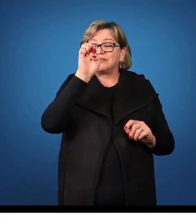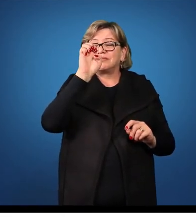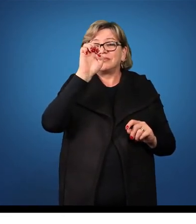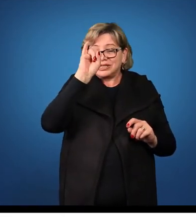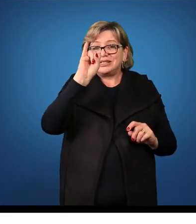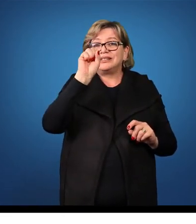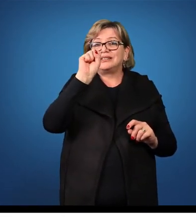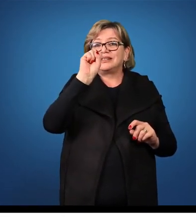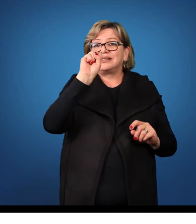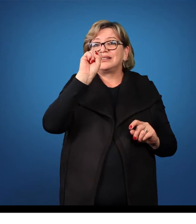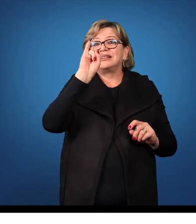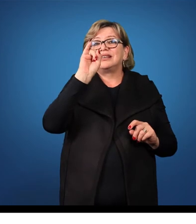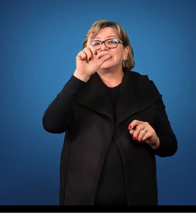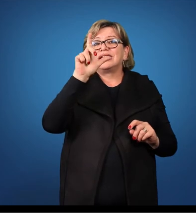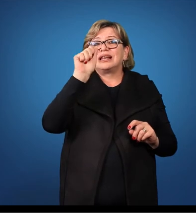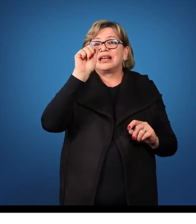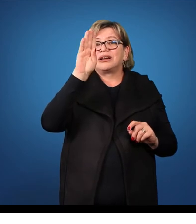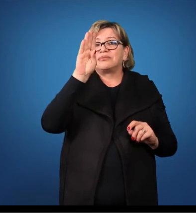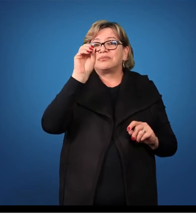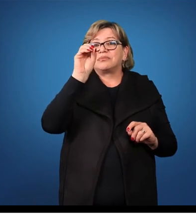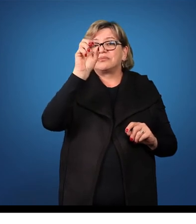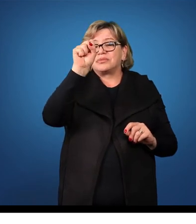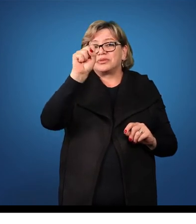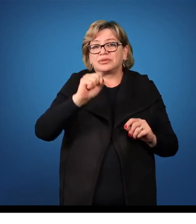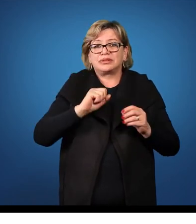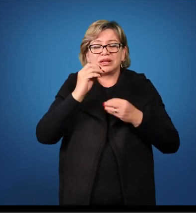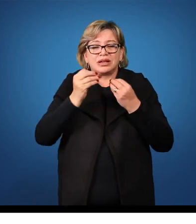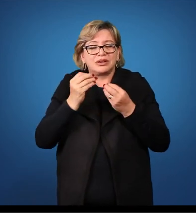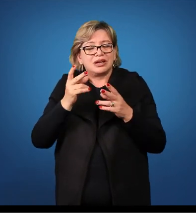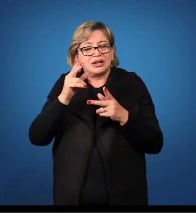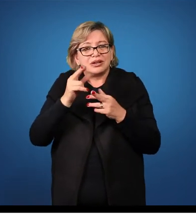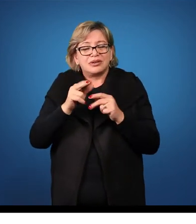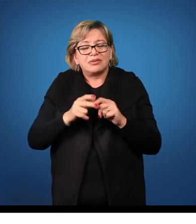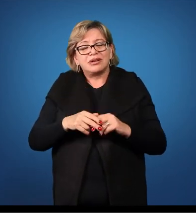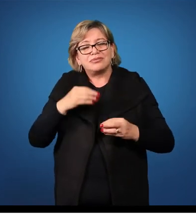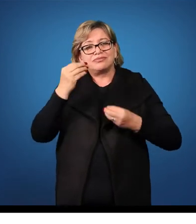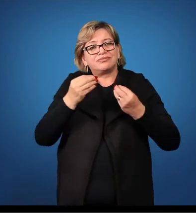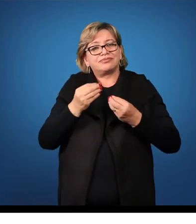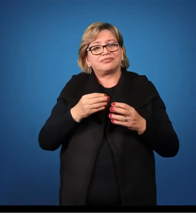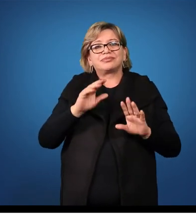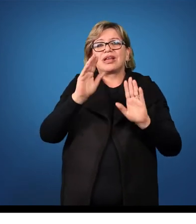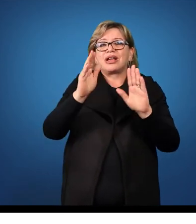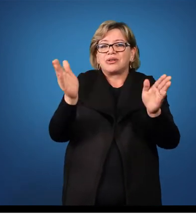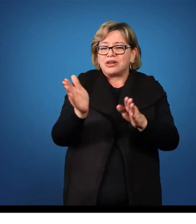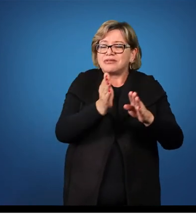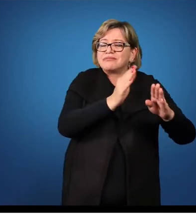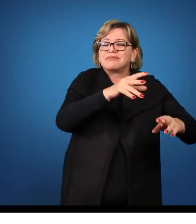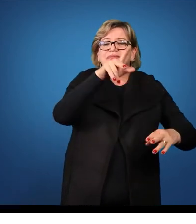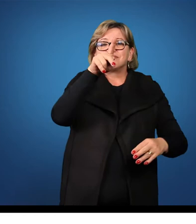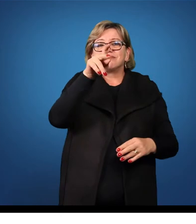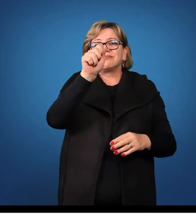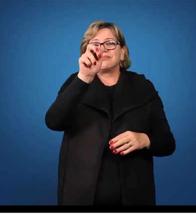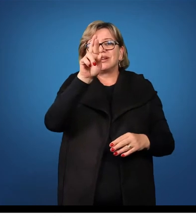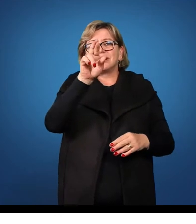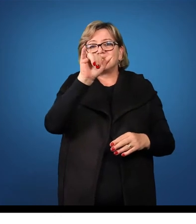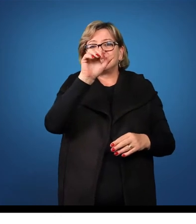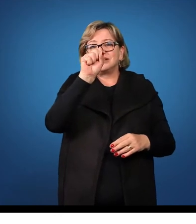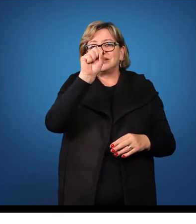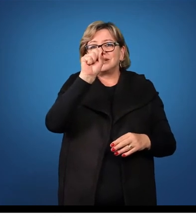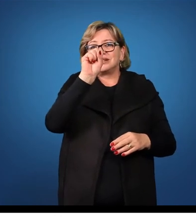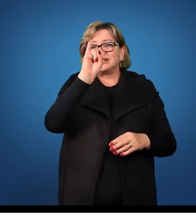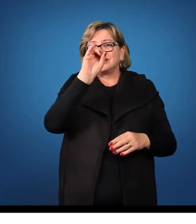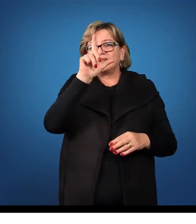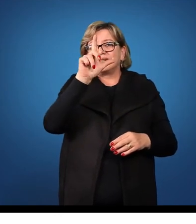é quando ela tem o mesmo número de sílabas no nominativo e no genitivo.